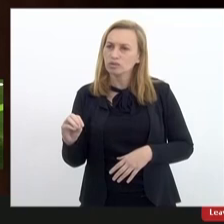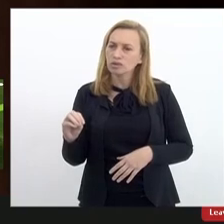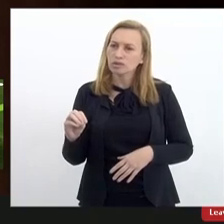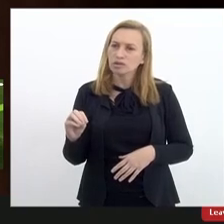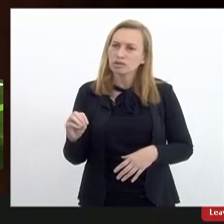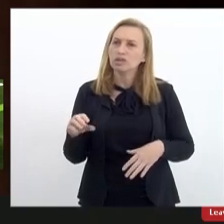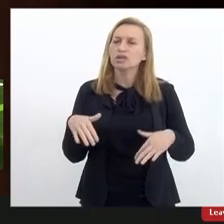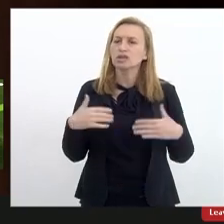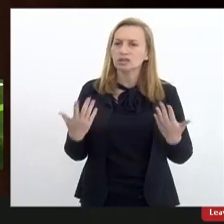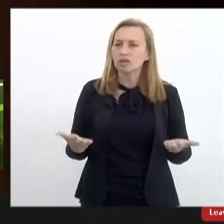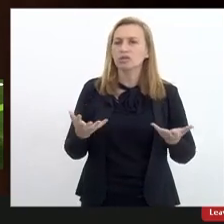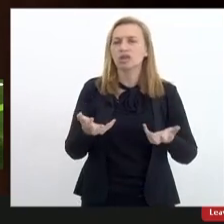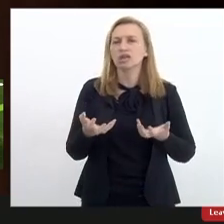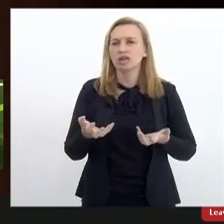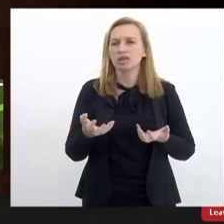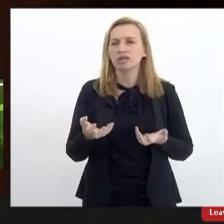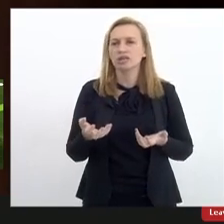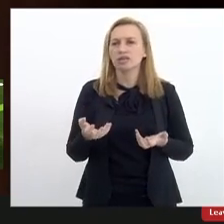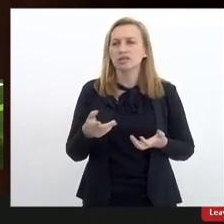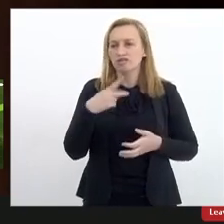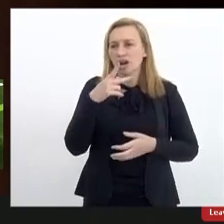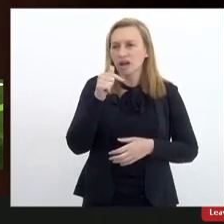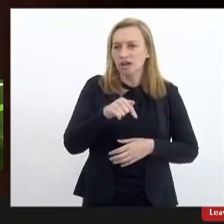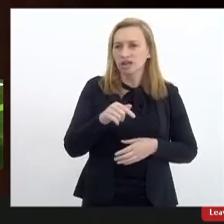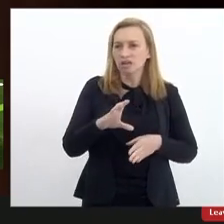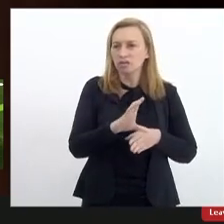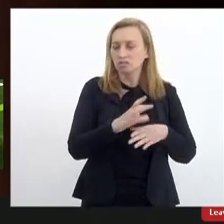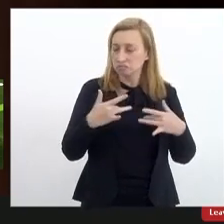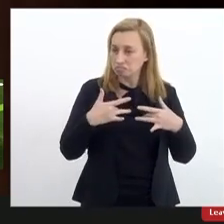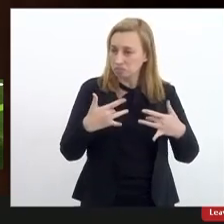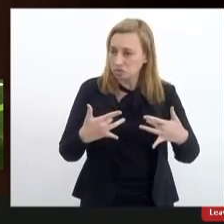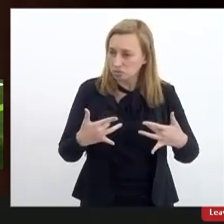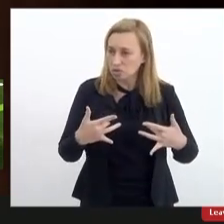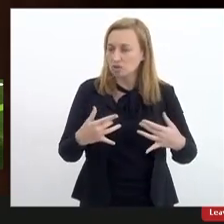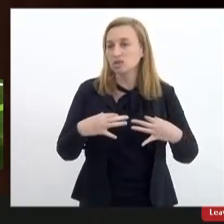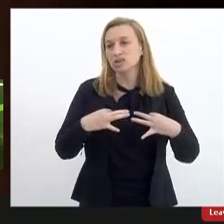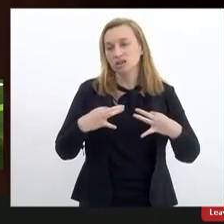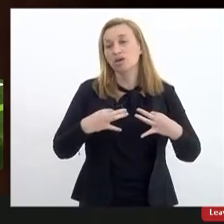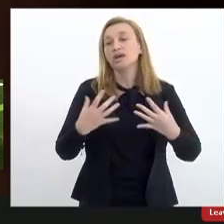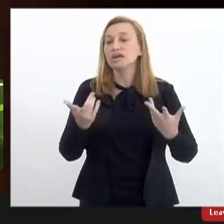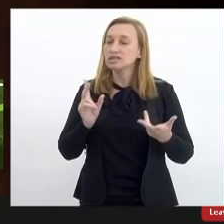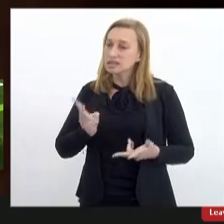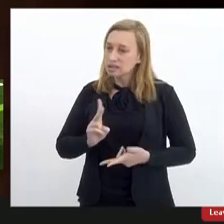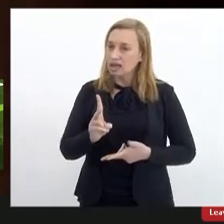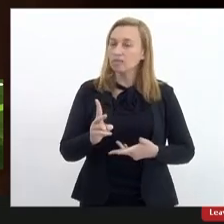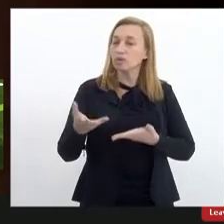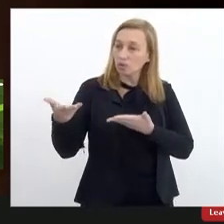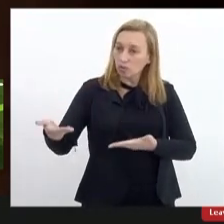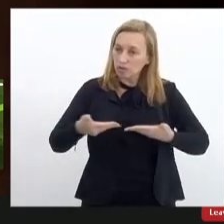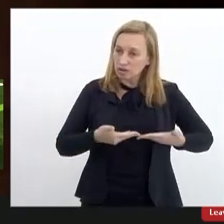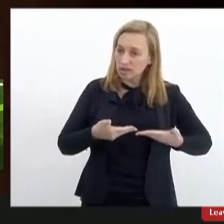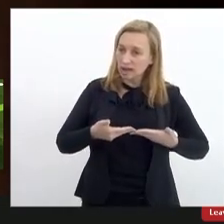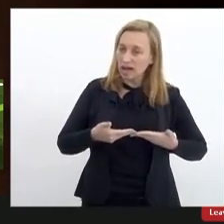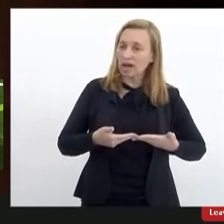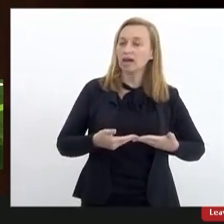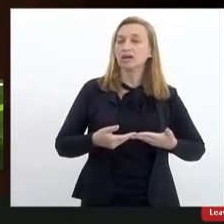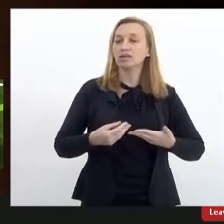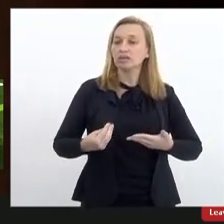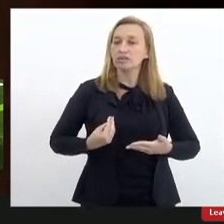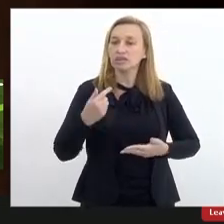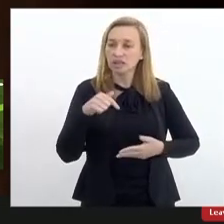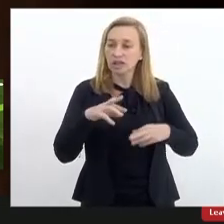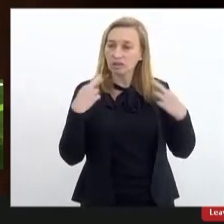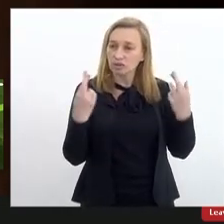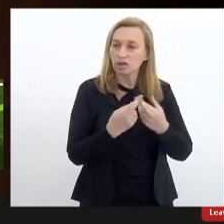queria deixar aqui o conselho à disposição sempre que convidados estaremos presentes ou um representante do conselho estará sempre